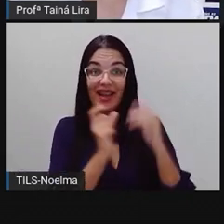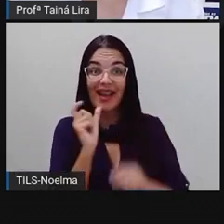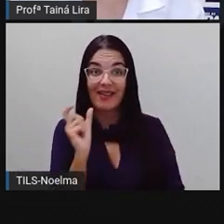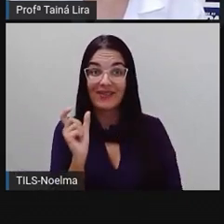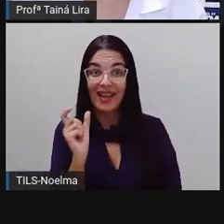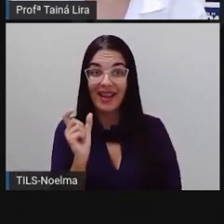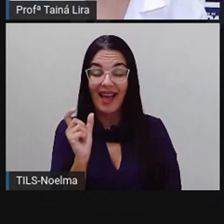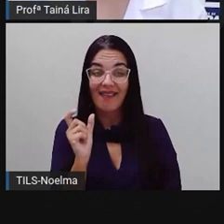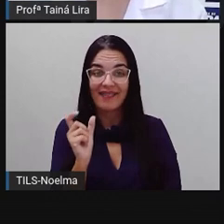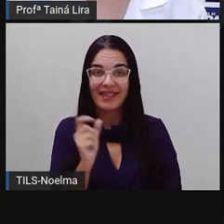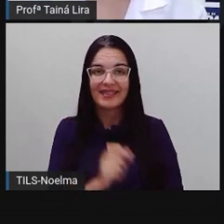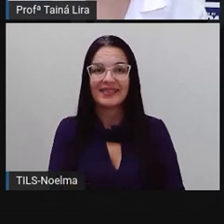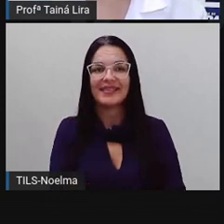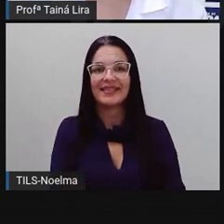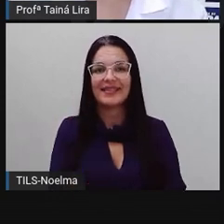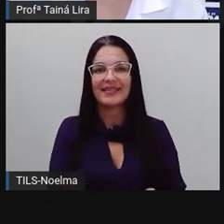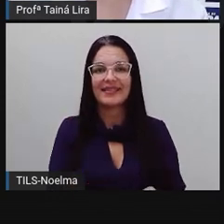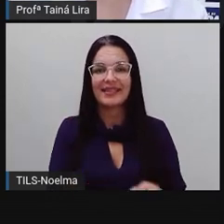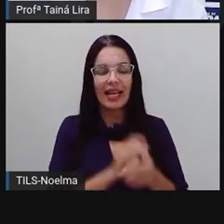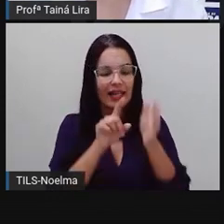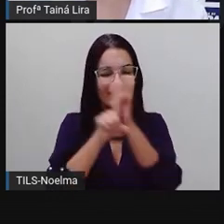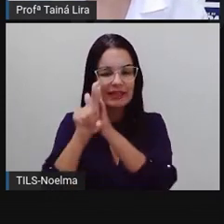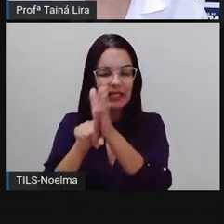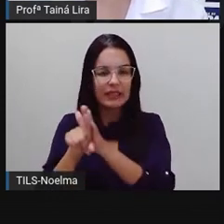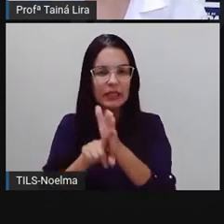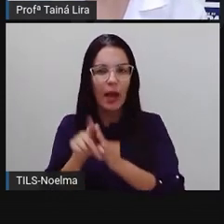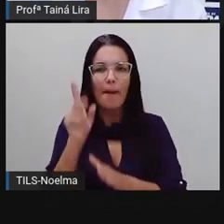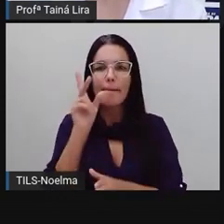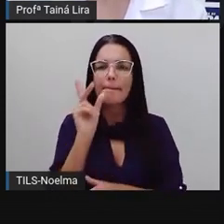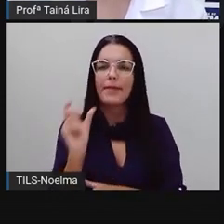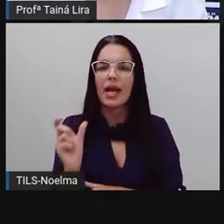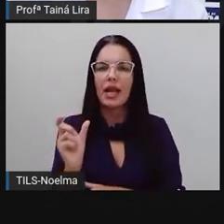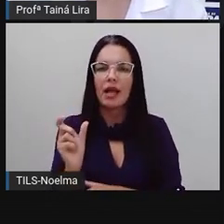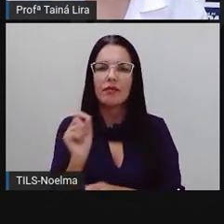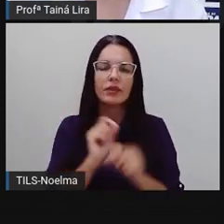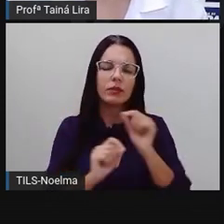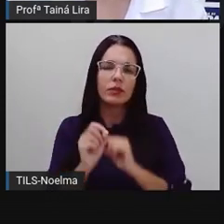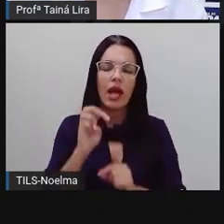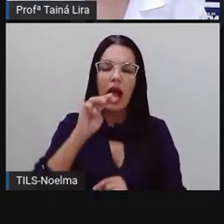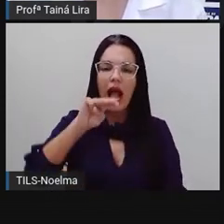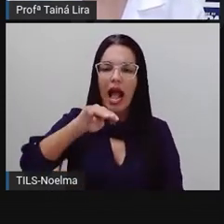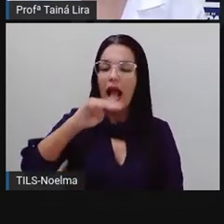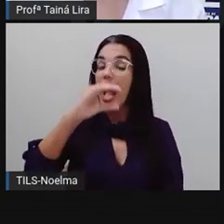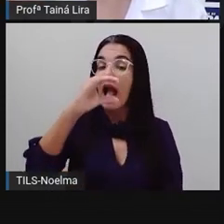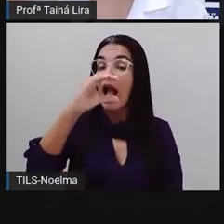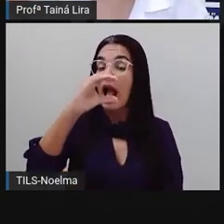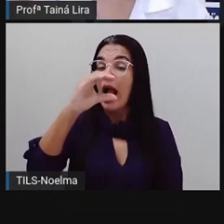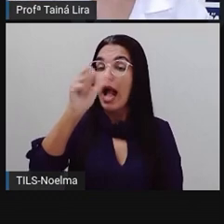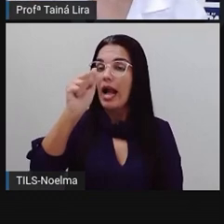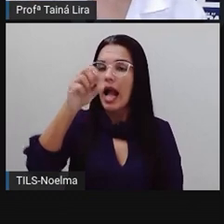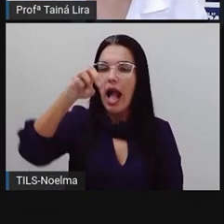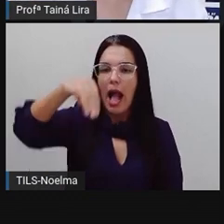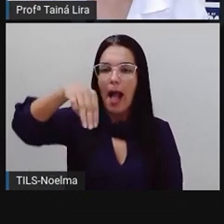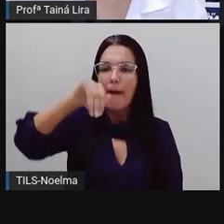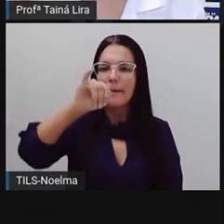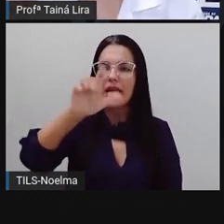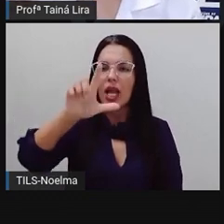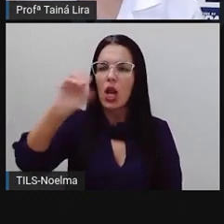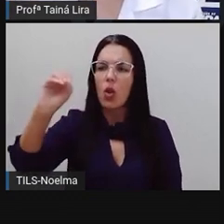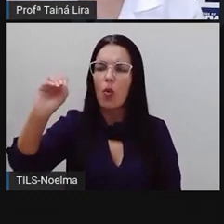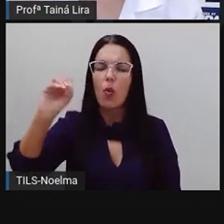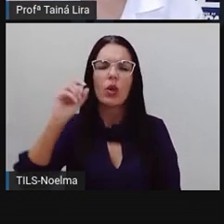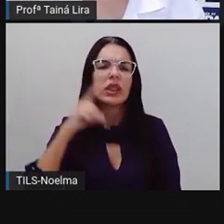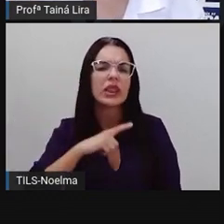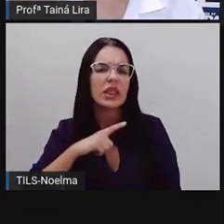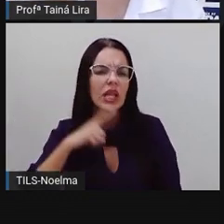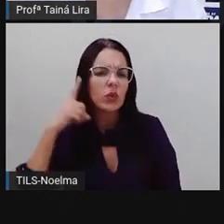Camilo. Vamos analisar aqui, Camilo. Pro Camilo tem som de U aí no final, só